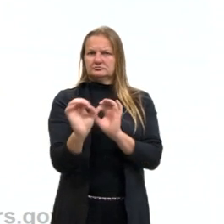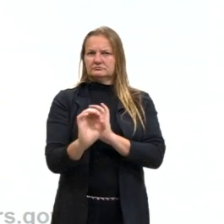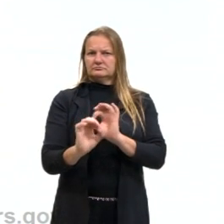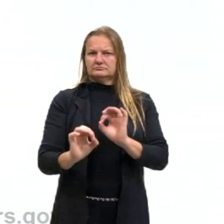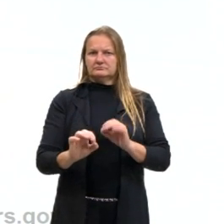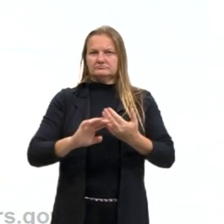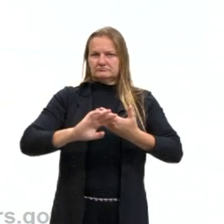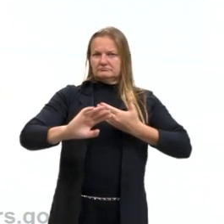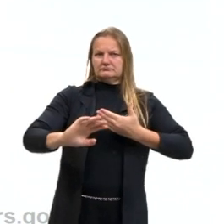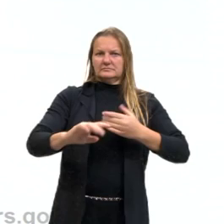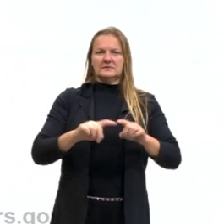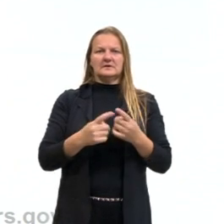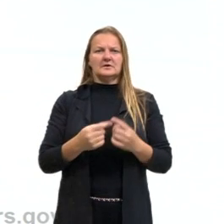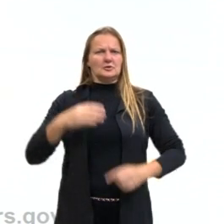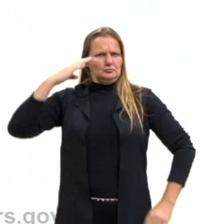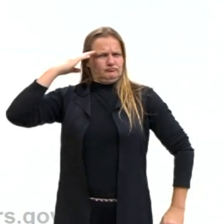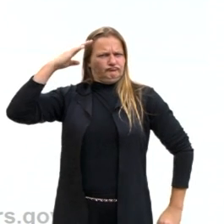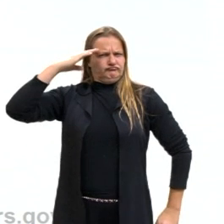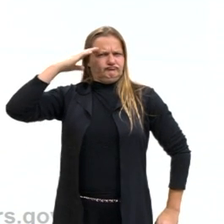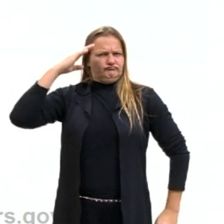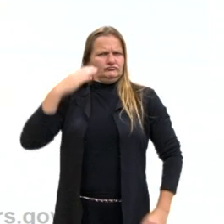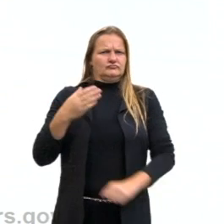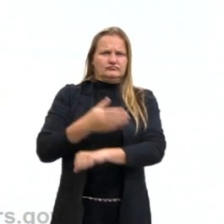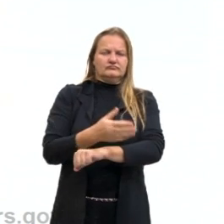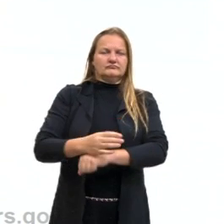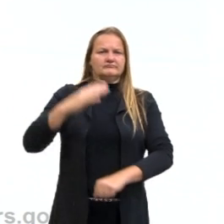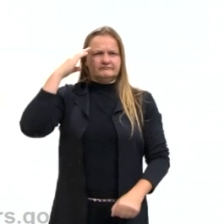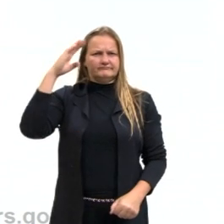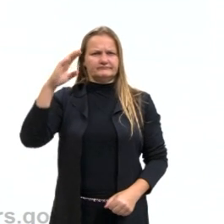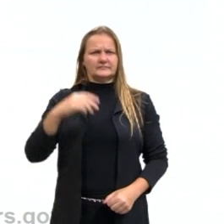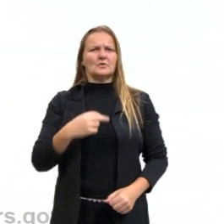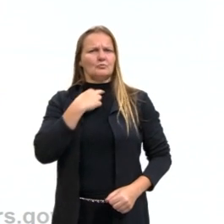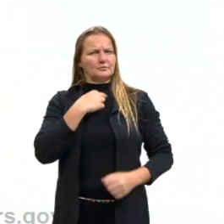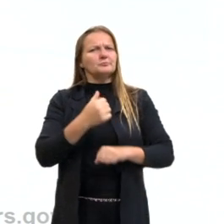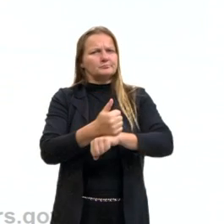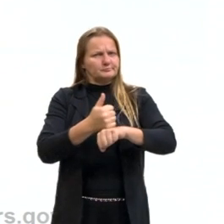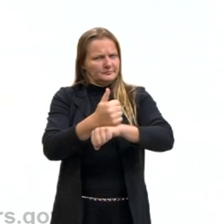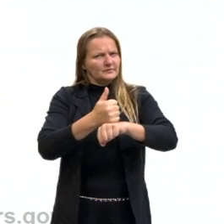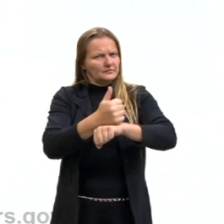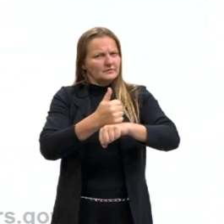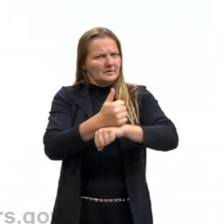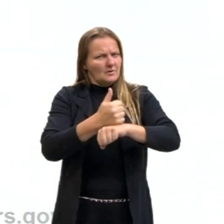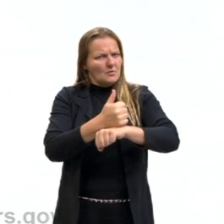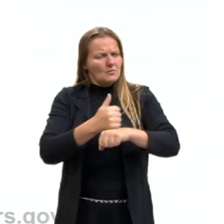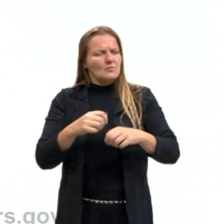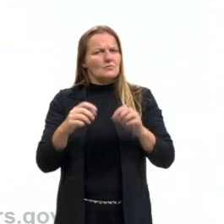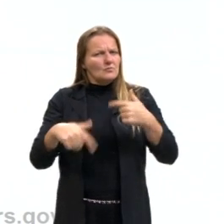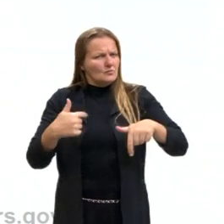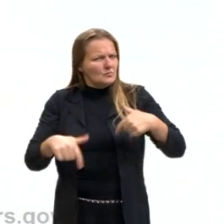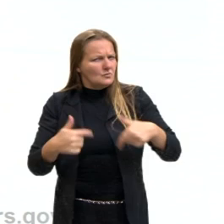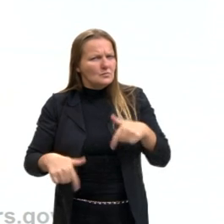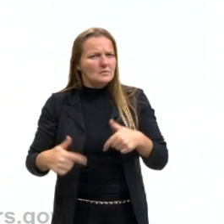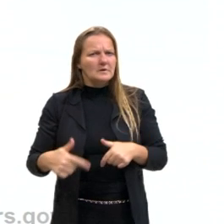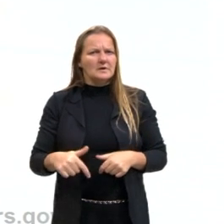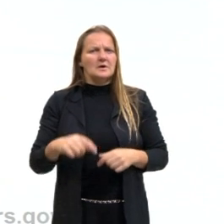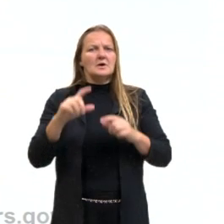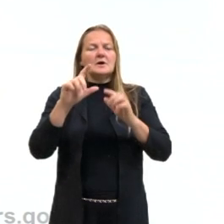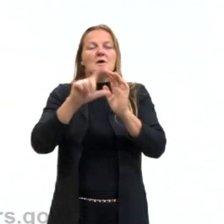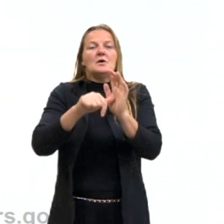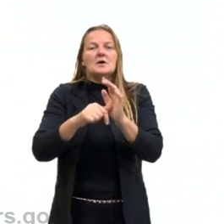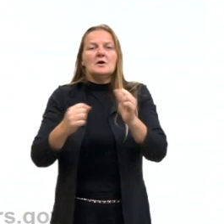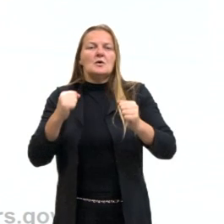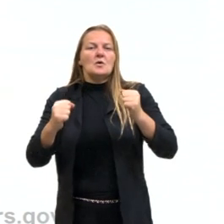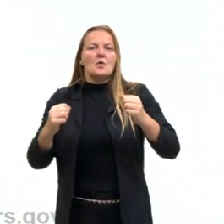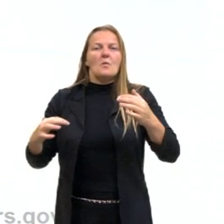serveu as Forças Armadas, ele acabou se ocupando profissionalmente com outras tarefas, depois de um acidente, ele